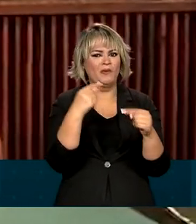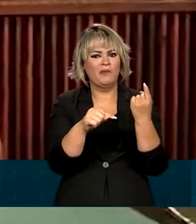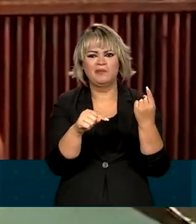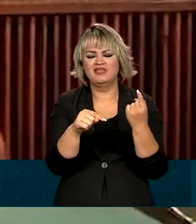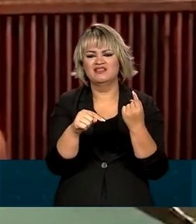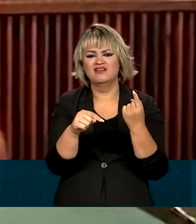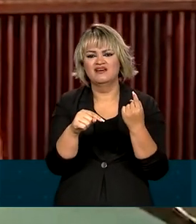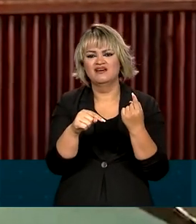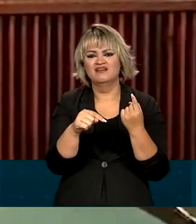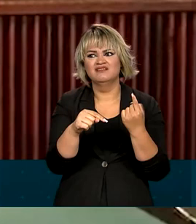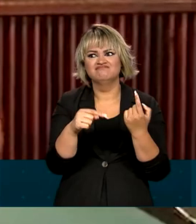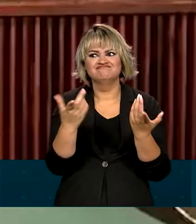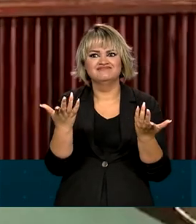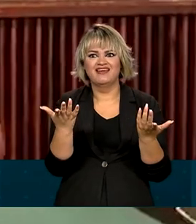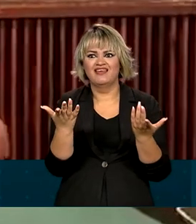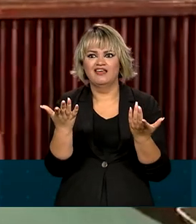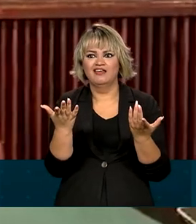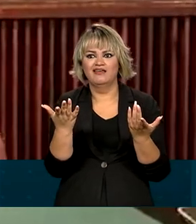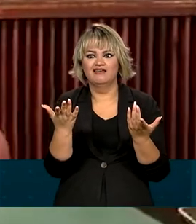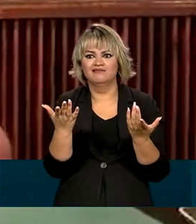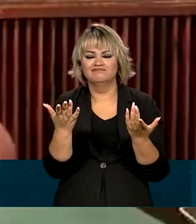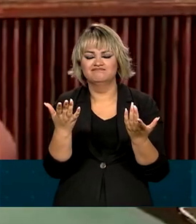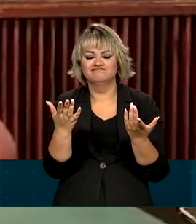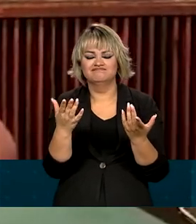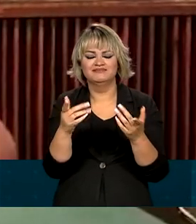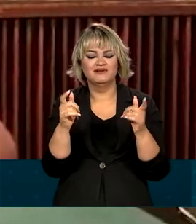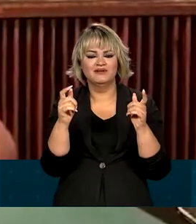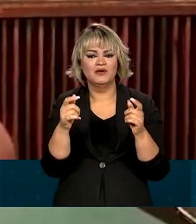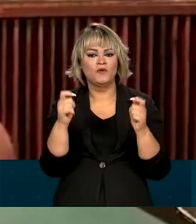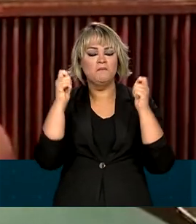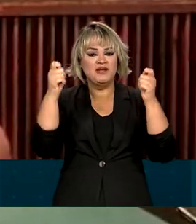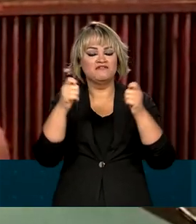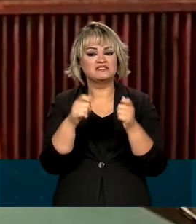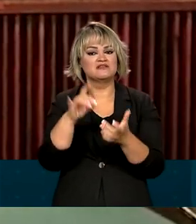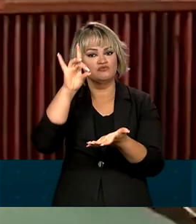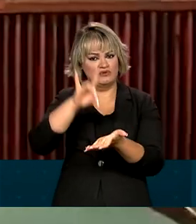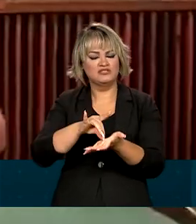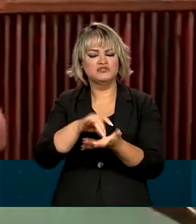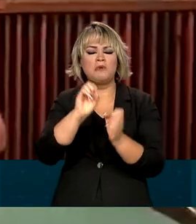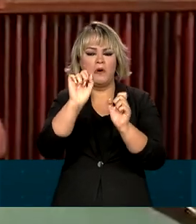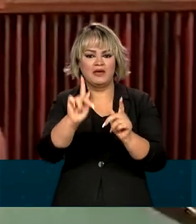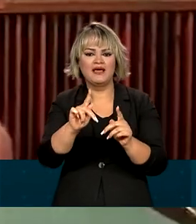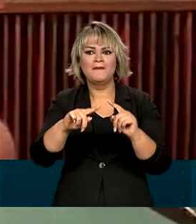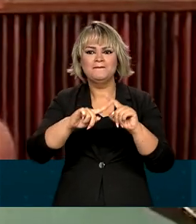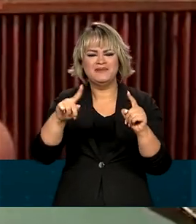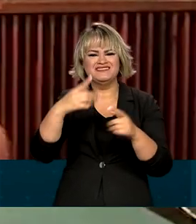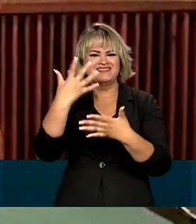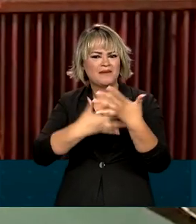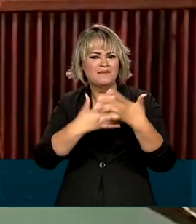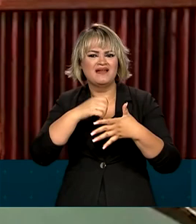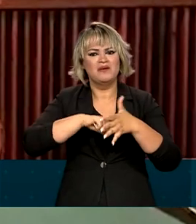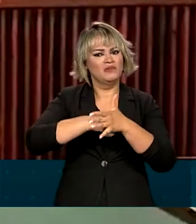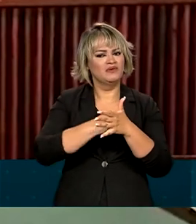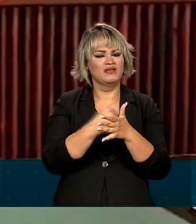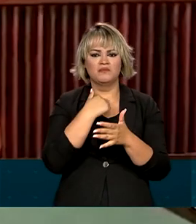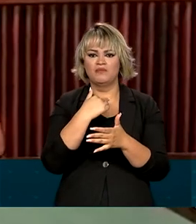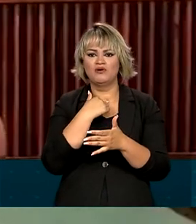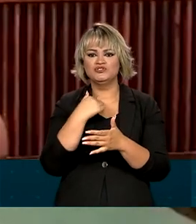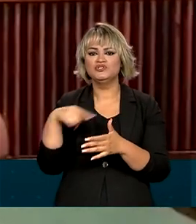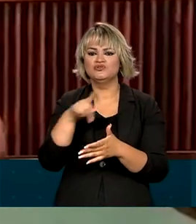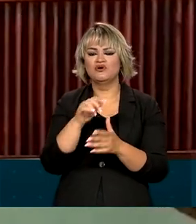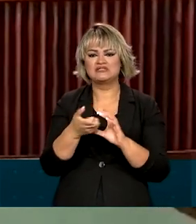no meu entender, dessas manifestações legítimas. Não vamos perder nós aqui essa nossa